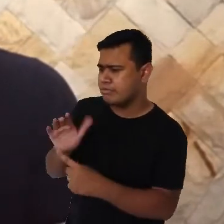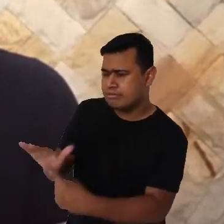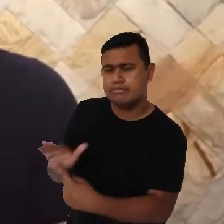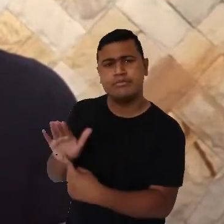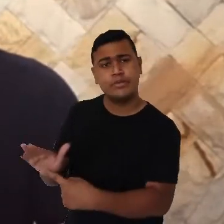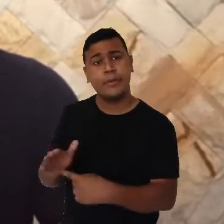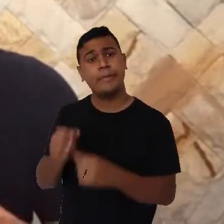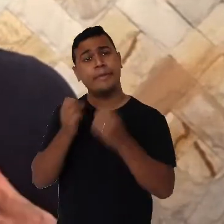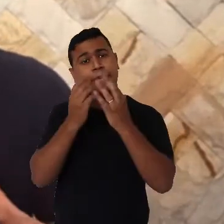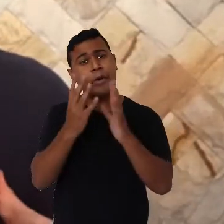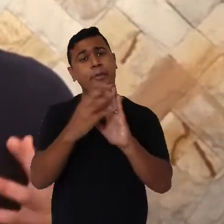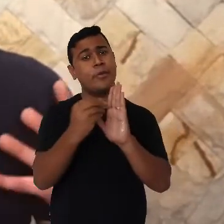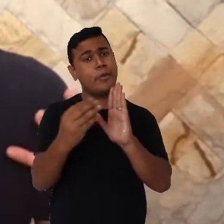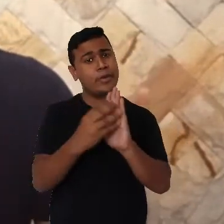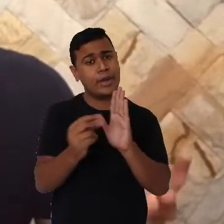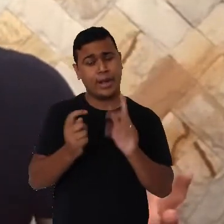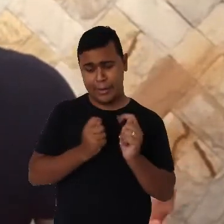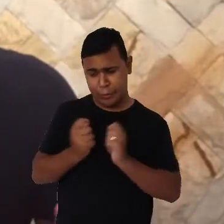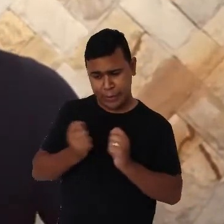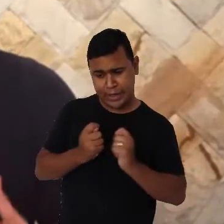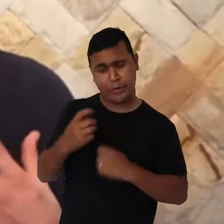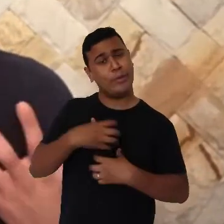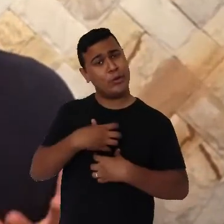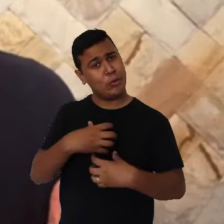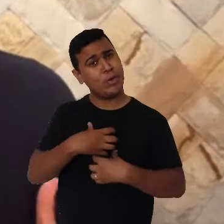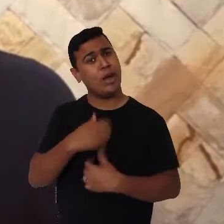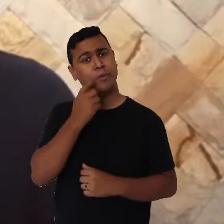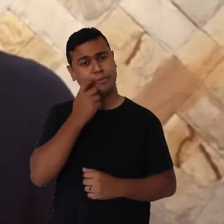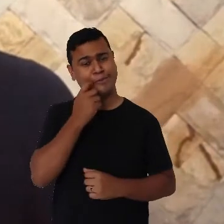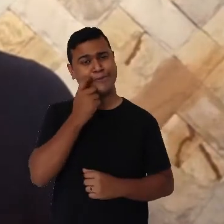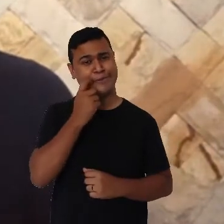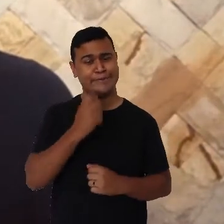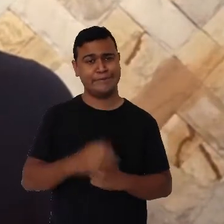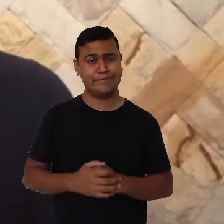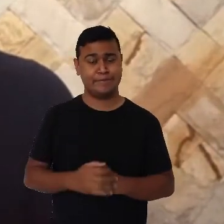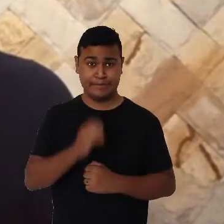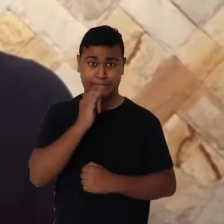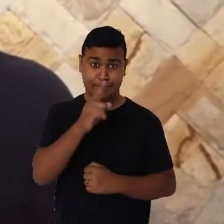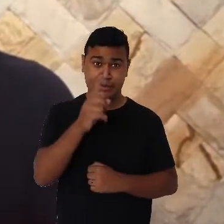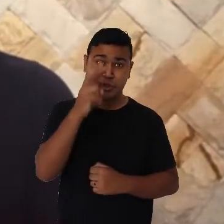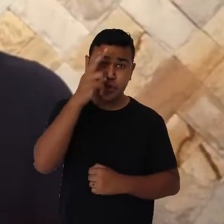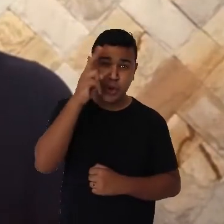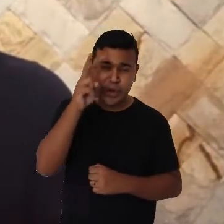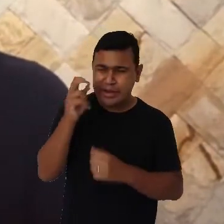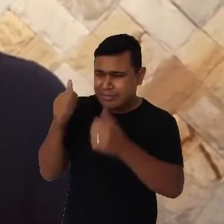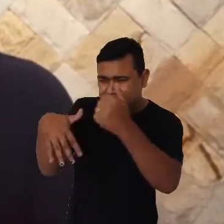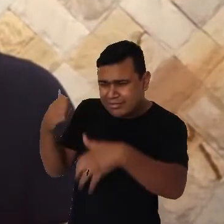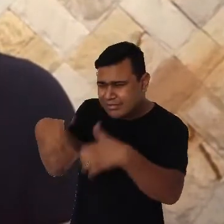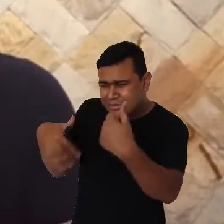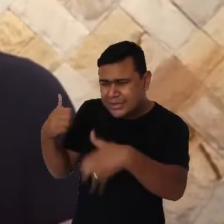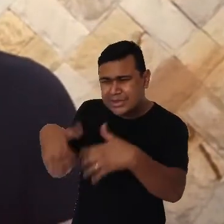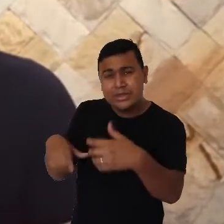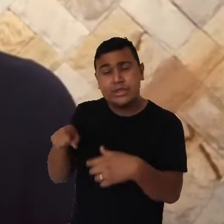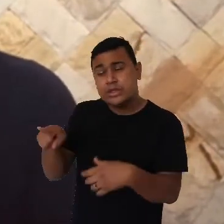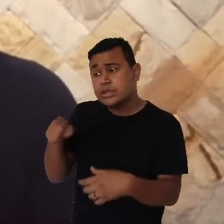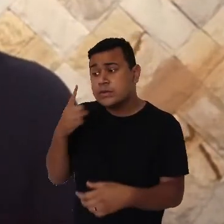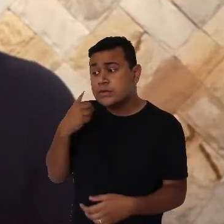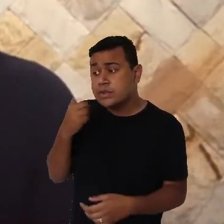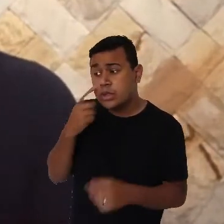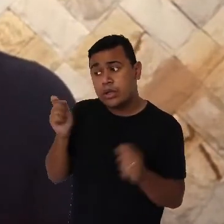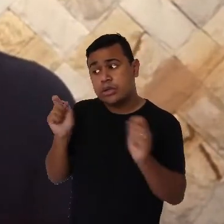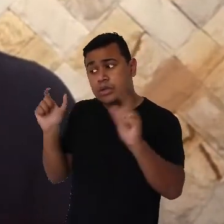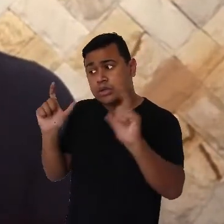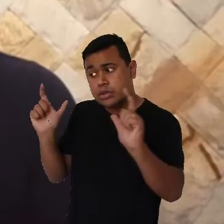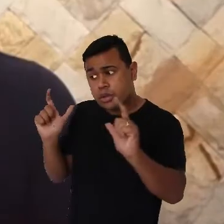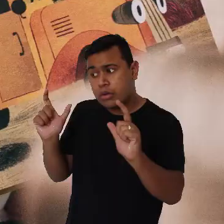bons modelos de regulação emocional. Ao contar historinhas, por exemplo, você pode chamar a atenção das crianças para as